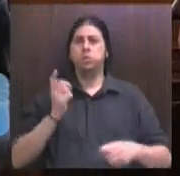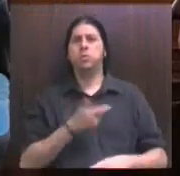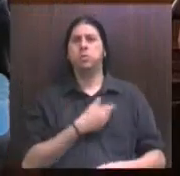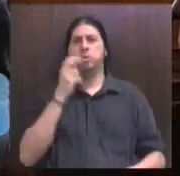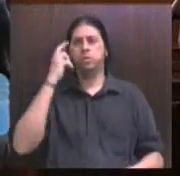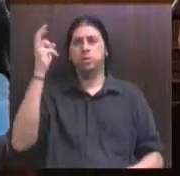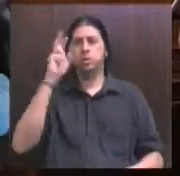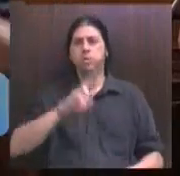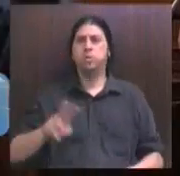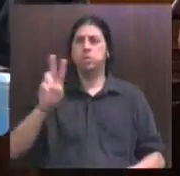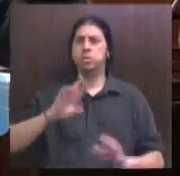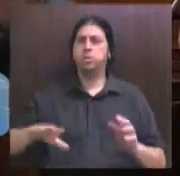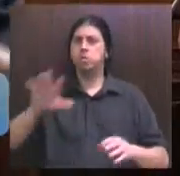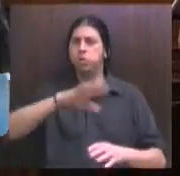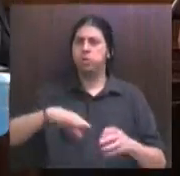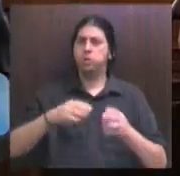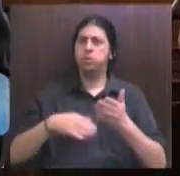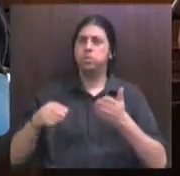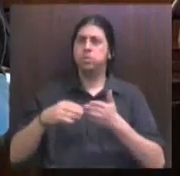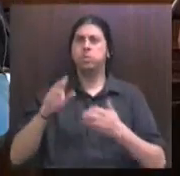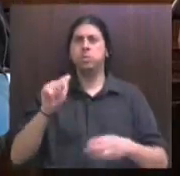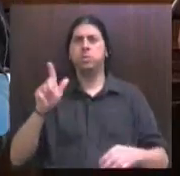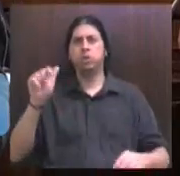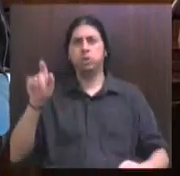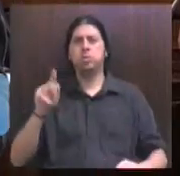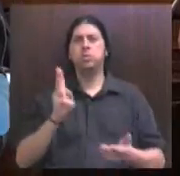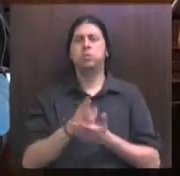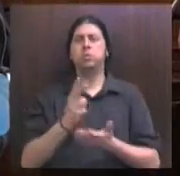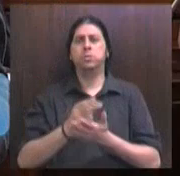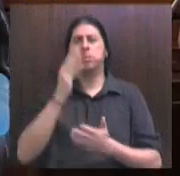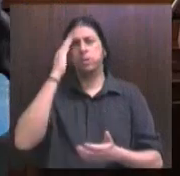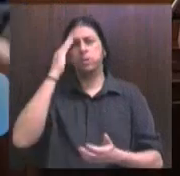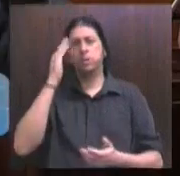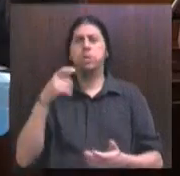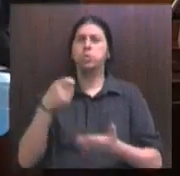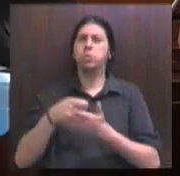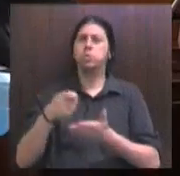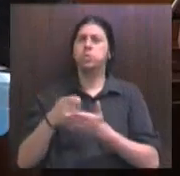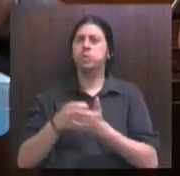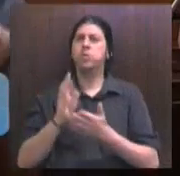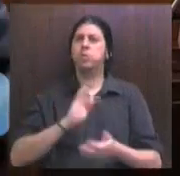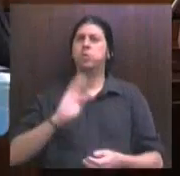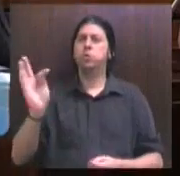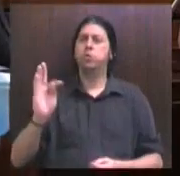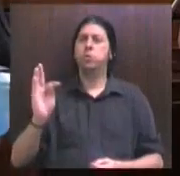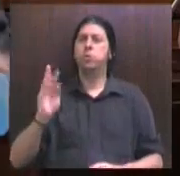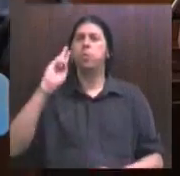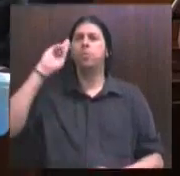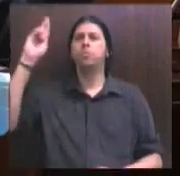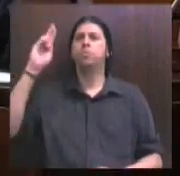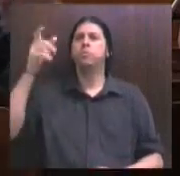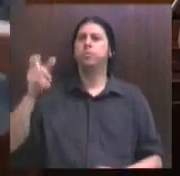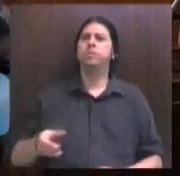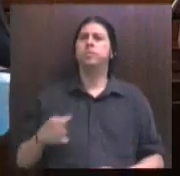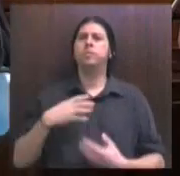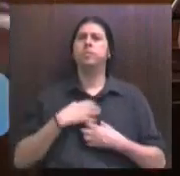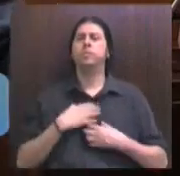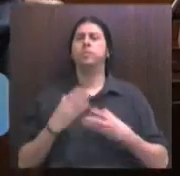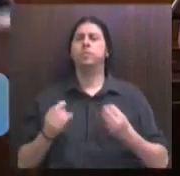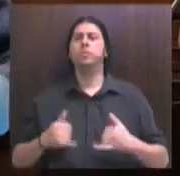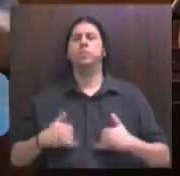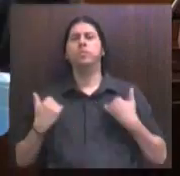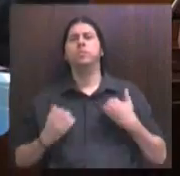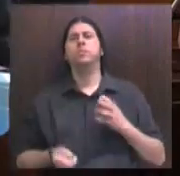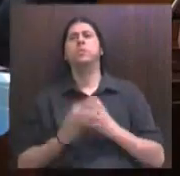e a nossa inteligência local e o CENG sempre soube levar adiante essas lutas. Portanto, Vossa Excelência, de forma muito honrada,